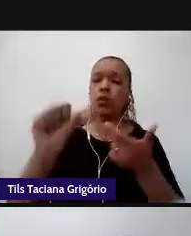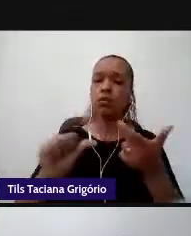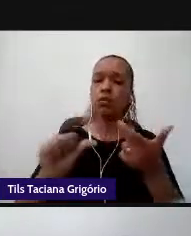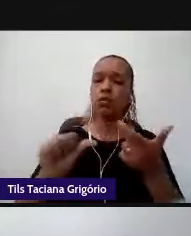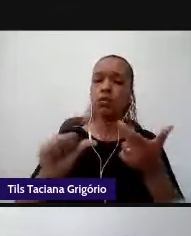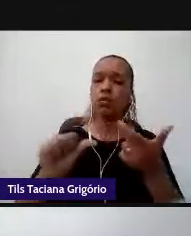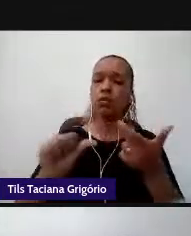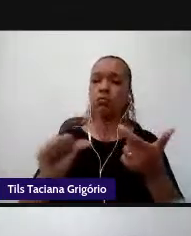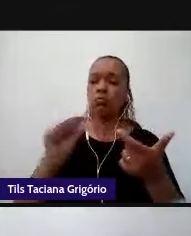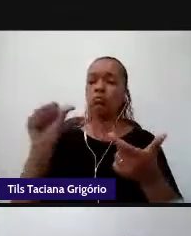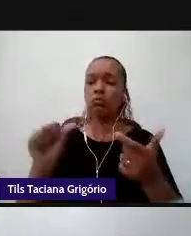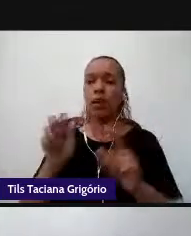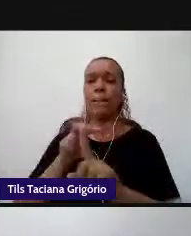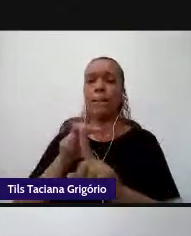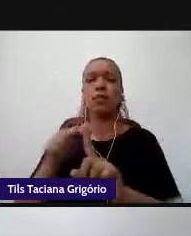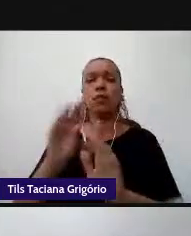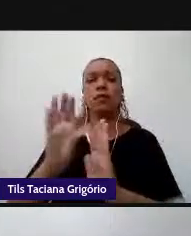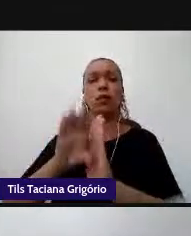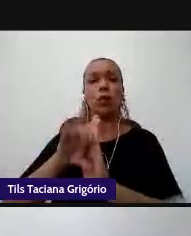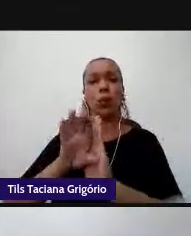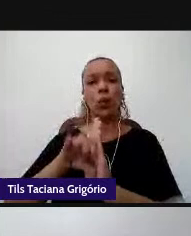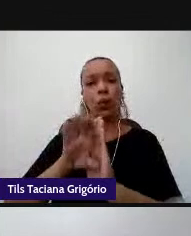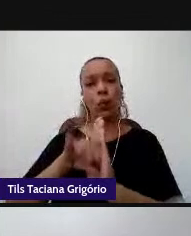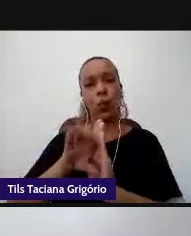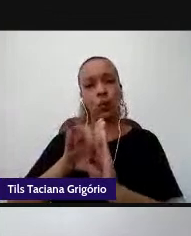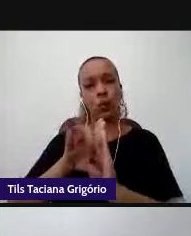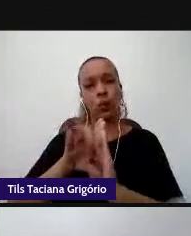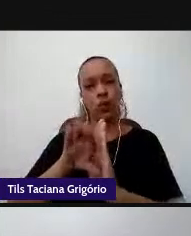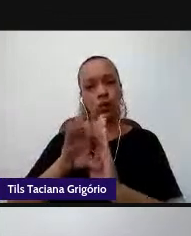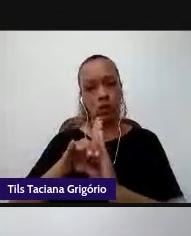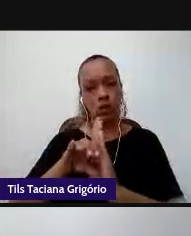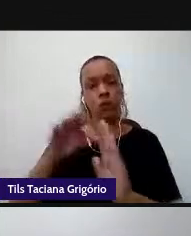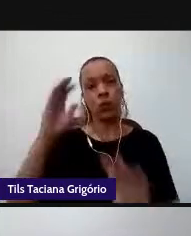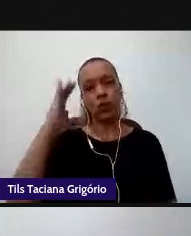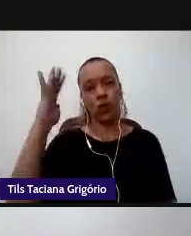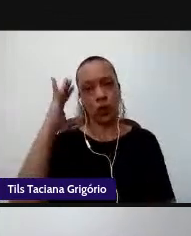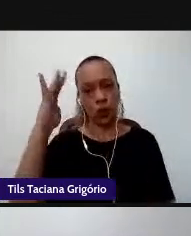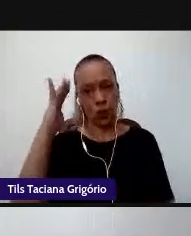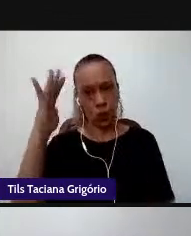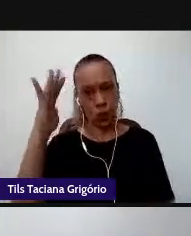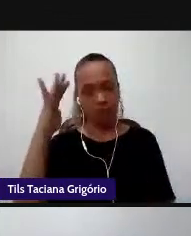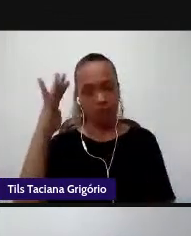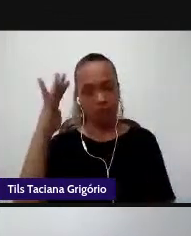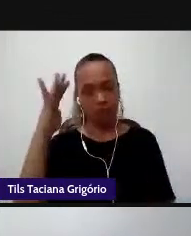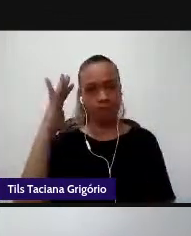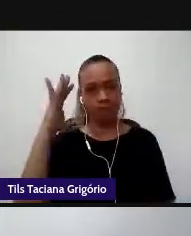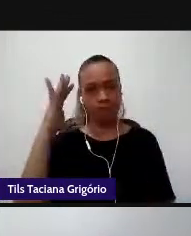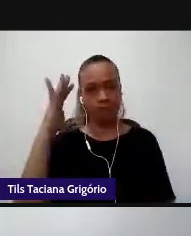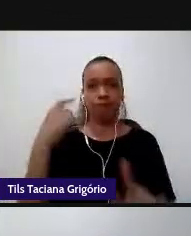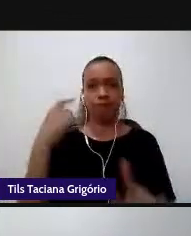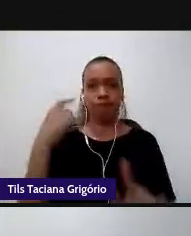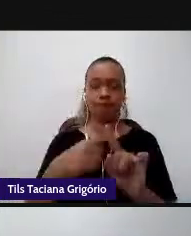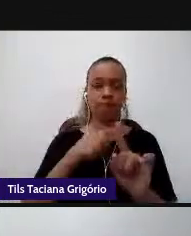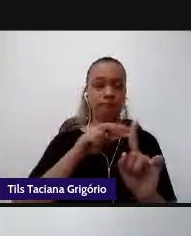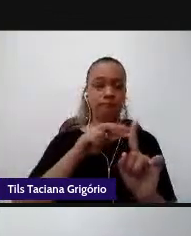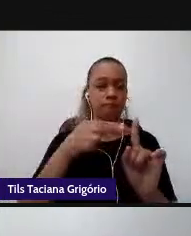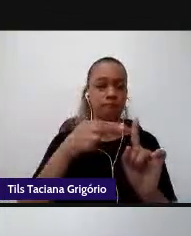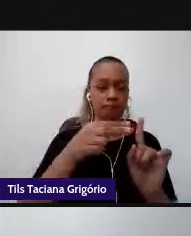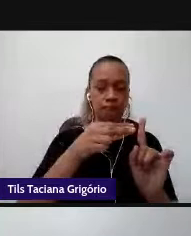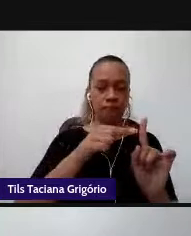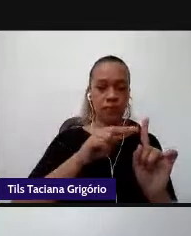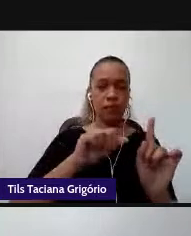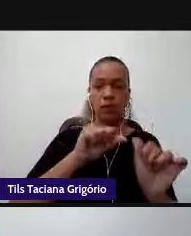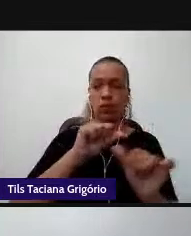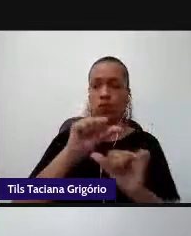teórica. Ele sai de uma perspectiva muito mais da técnica para uma perspectiva sociocultural.